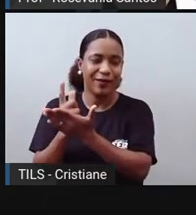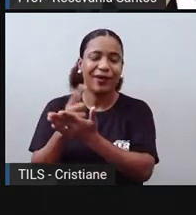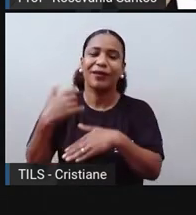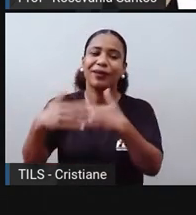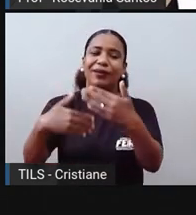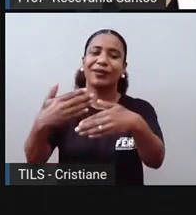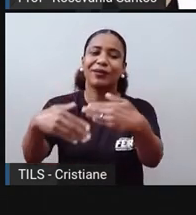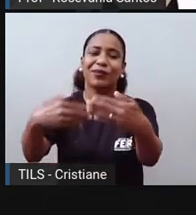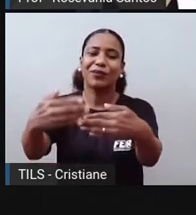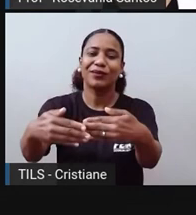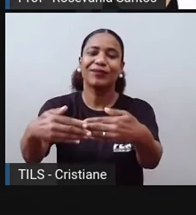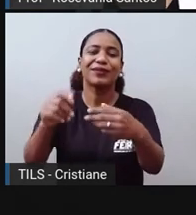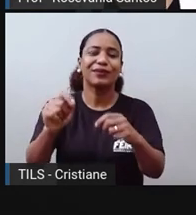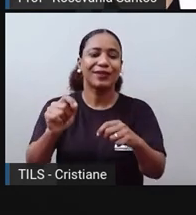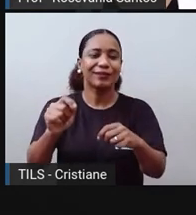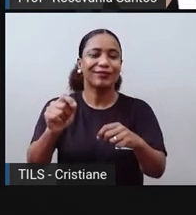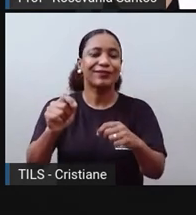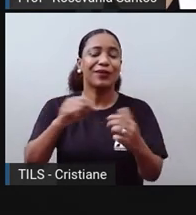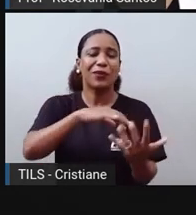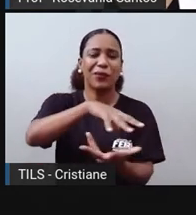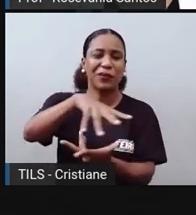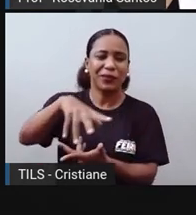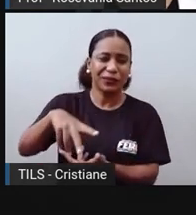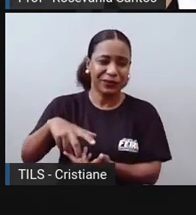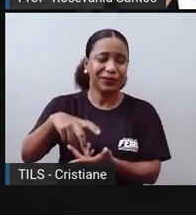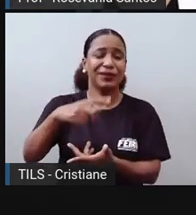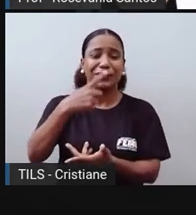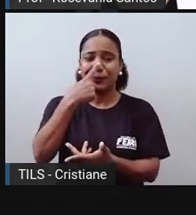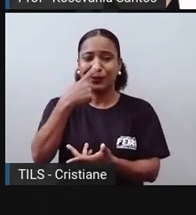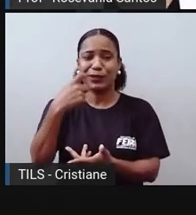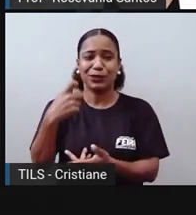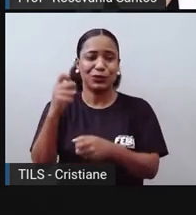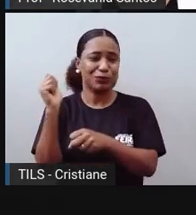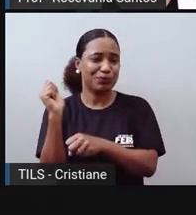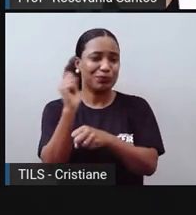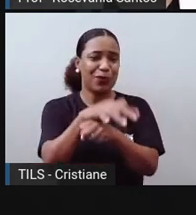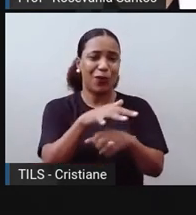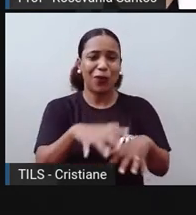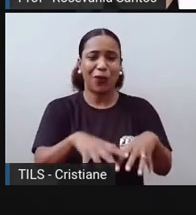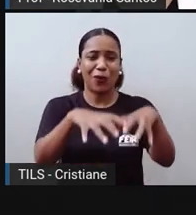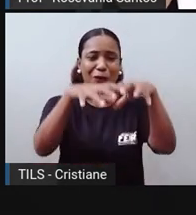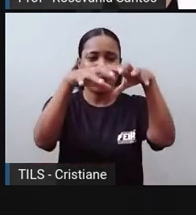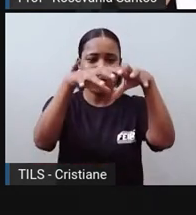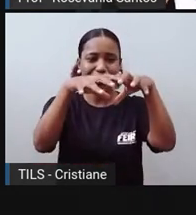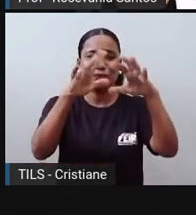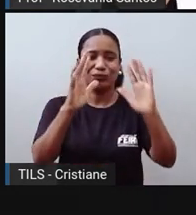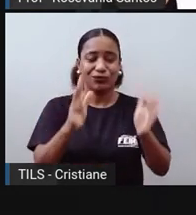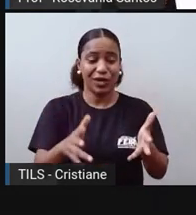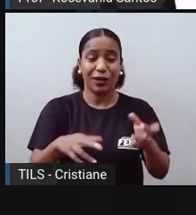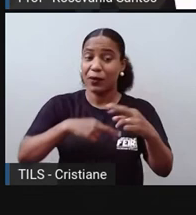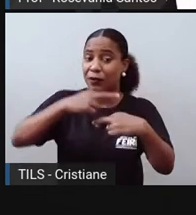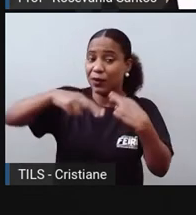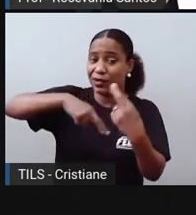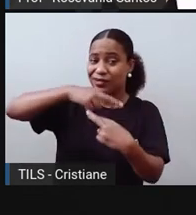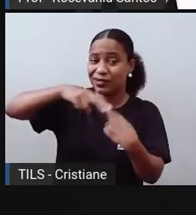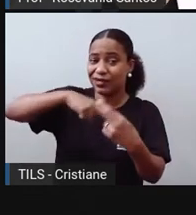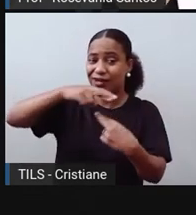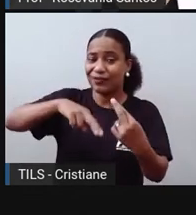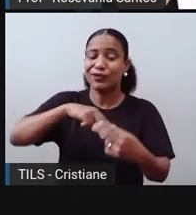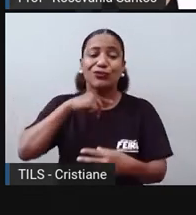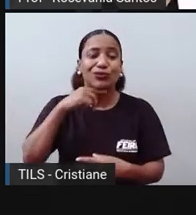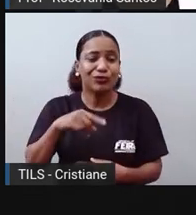Então, o mundo, ele não está suportando essa quantidade de lixo, uma vez que a gente não recicla muito, né, a gente